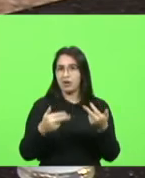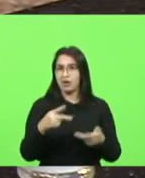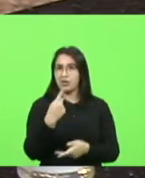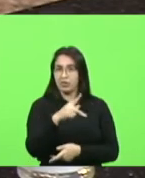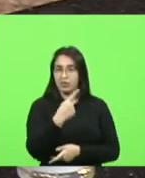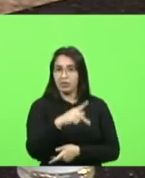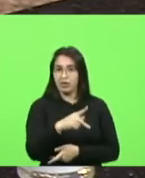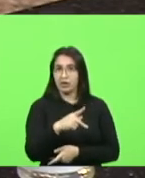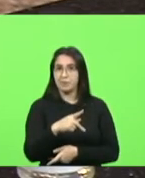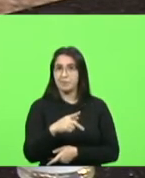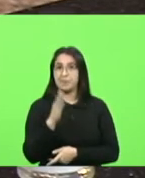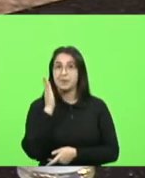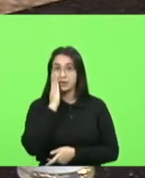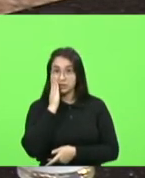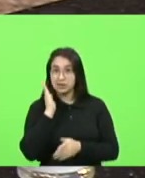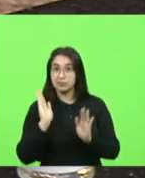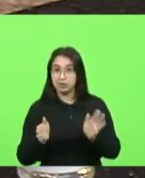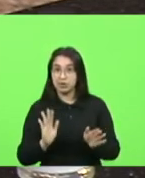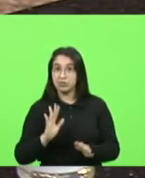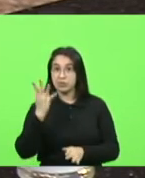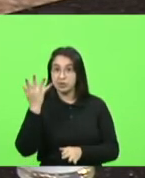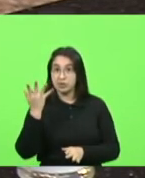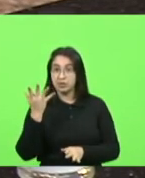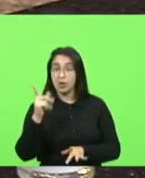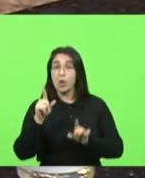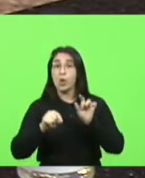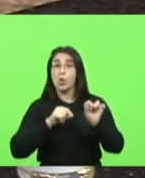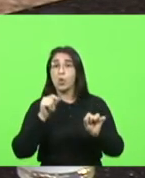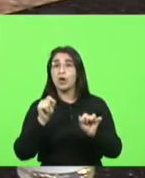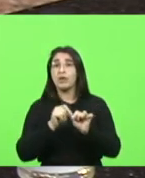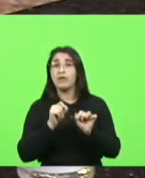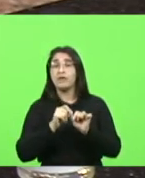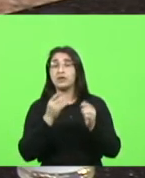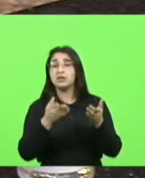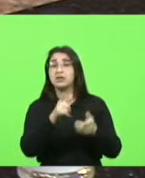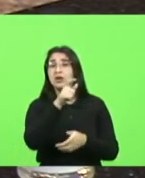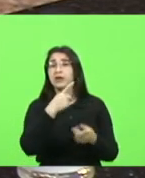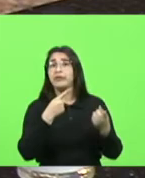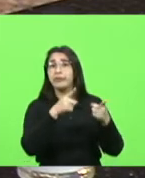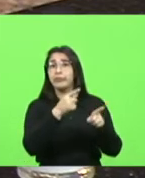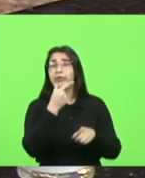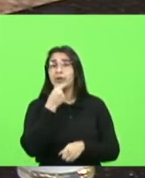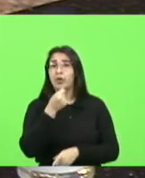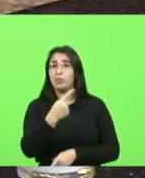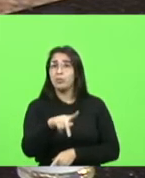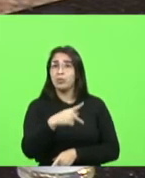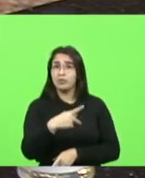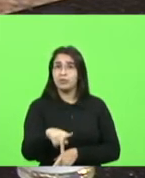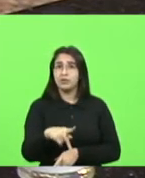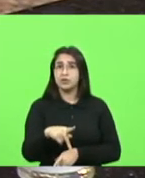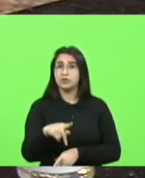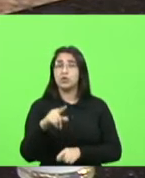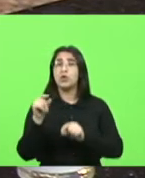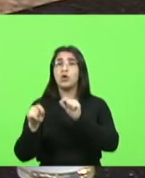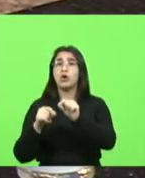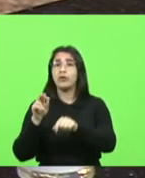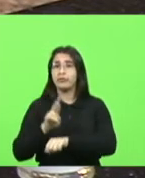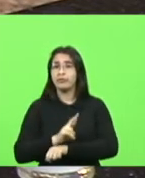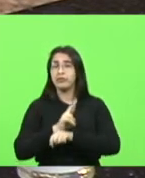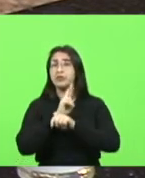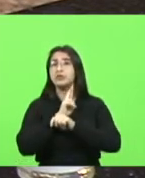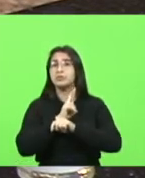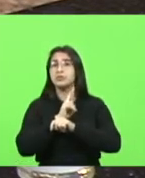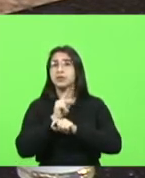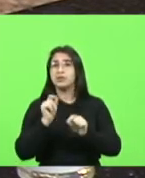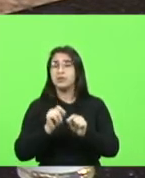sabe do ocorrido se será instaurado algum processo se é da competência da secretaria fazer isso se não é de quem é a competência e por